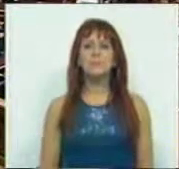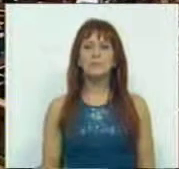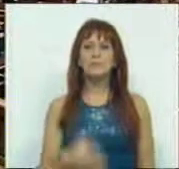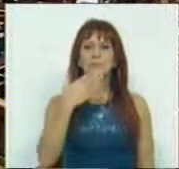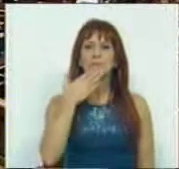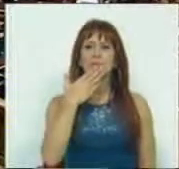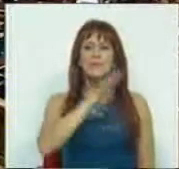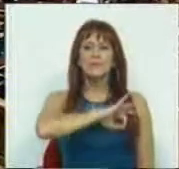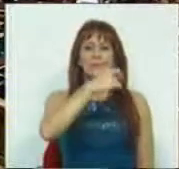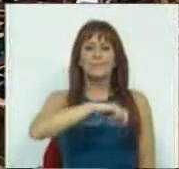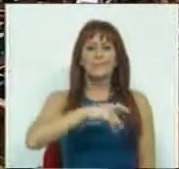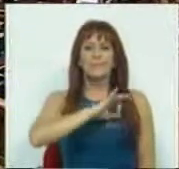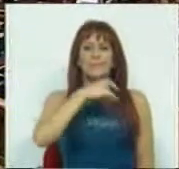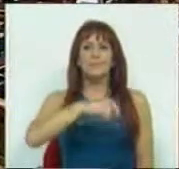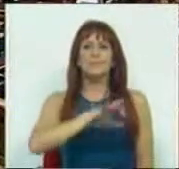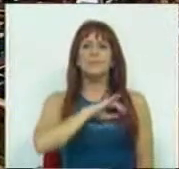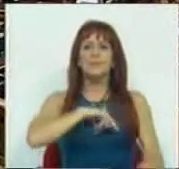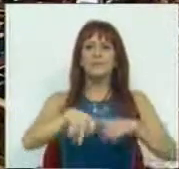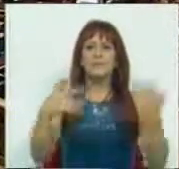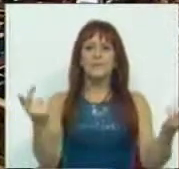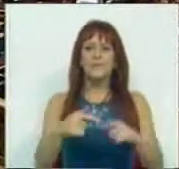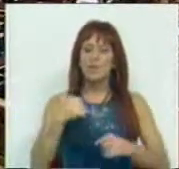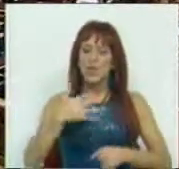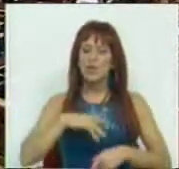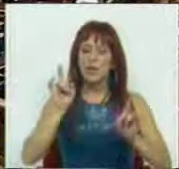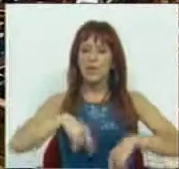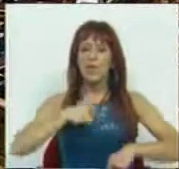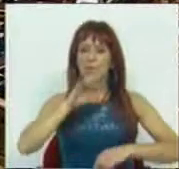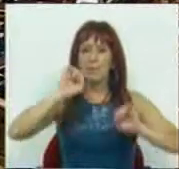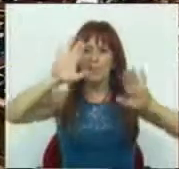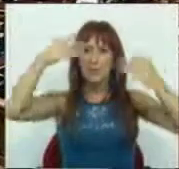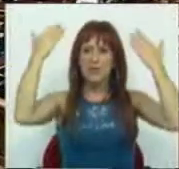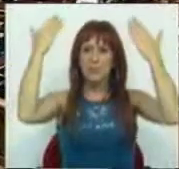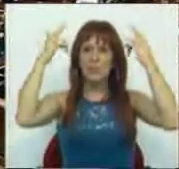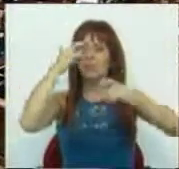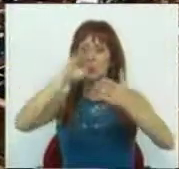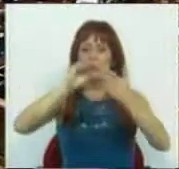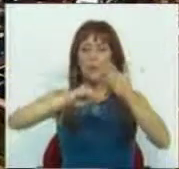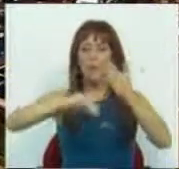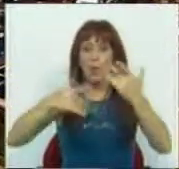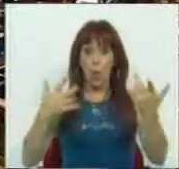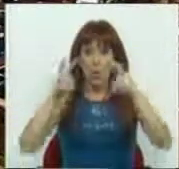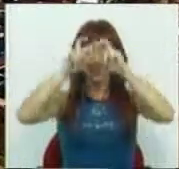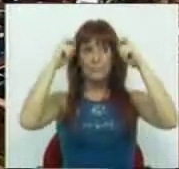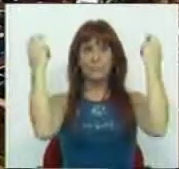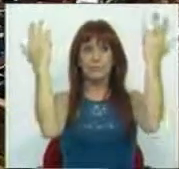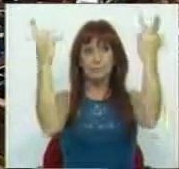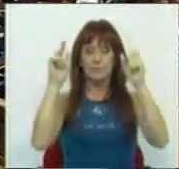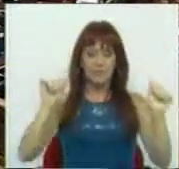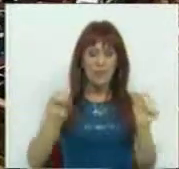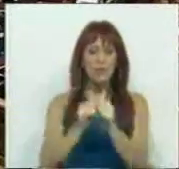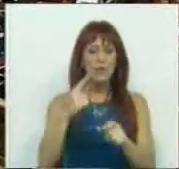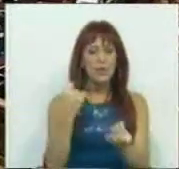Muito obrigada Sr. Presidente, Sr. Presidente, Srs. Deputados, eu gostaria também de em primeiro lugar saudar os peticionários que estão hoje aqui a